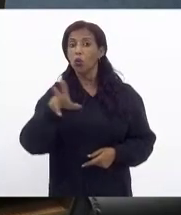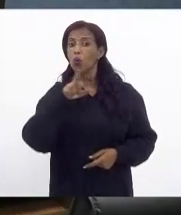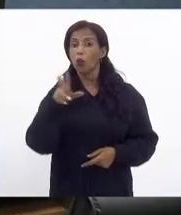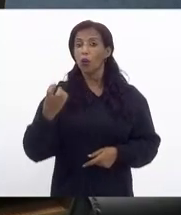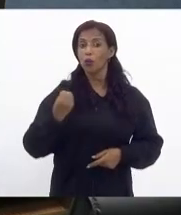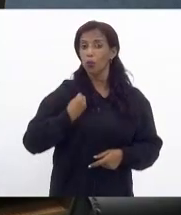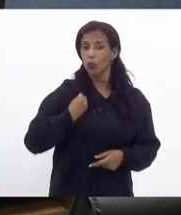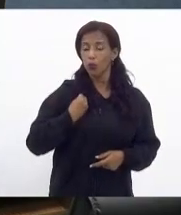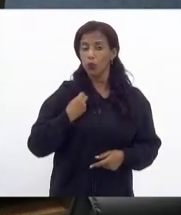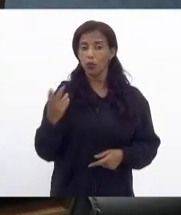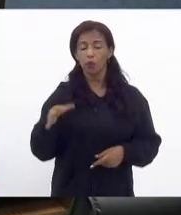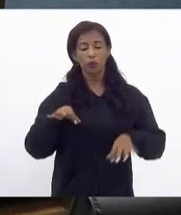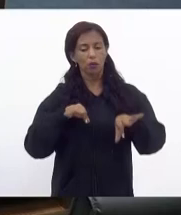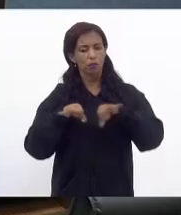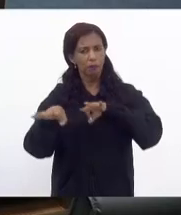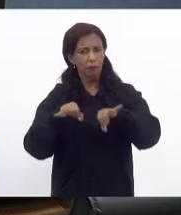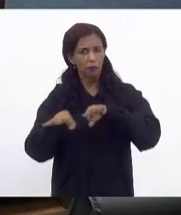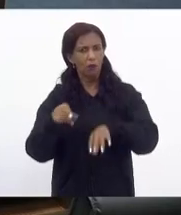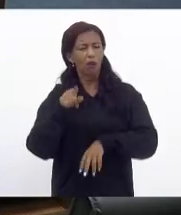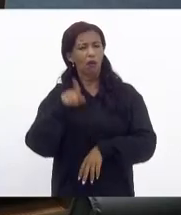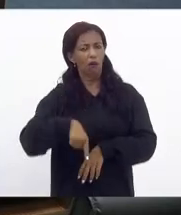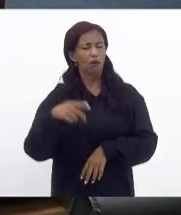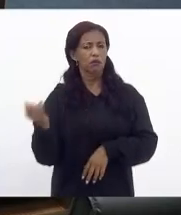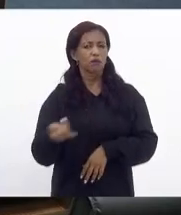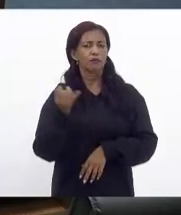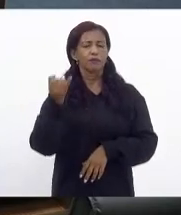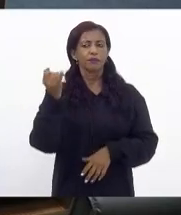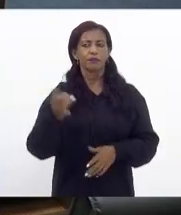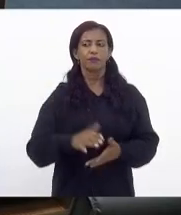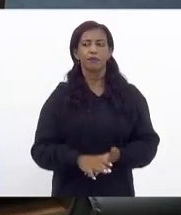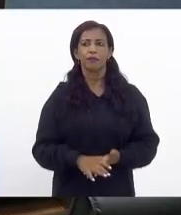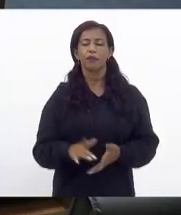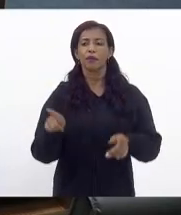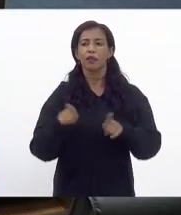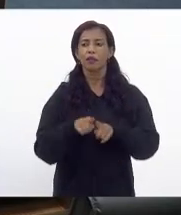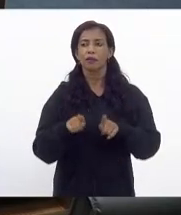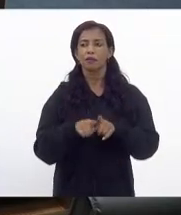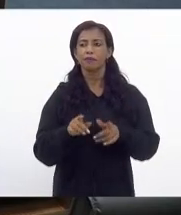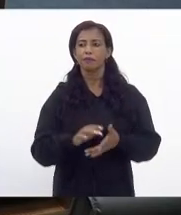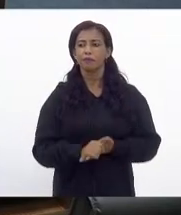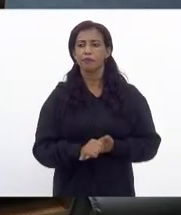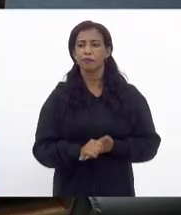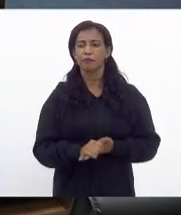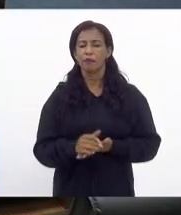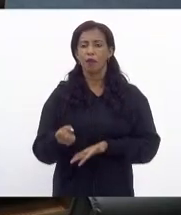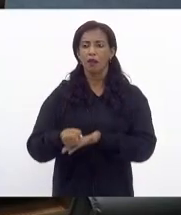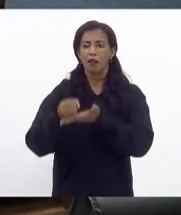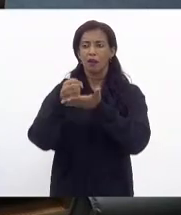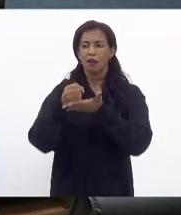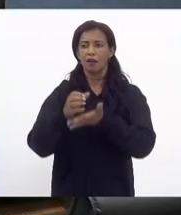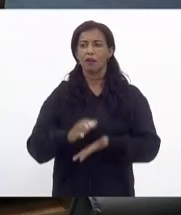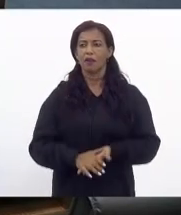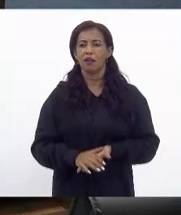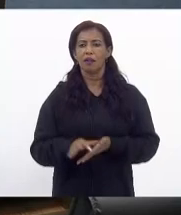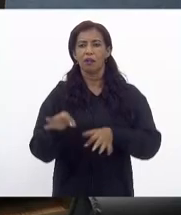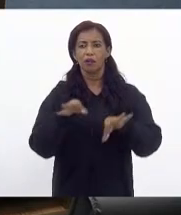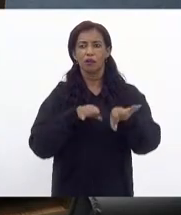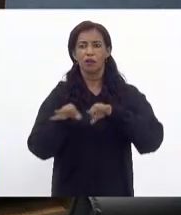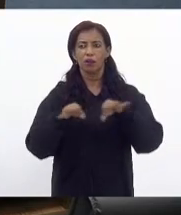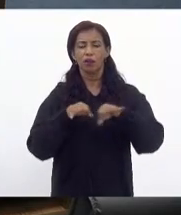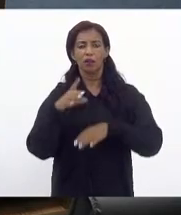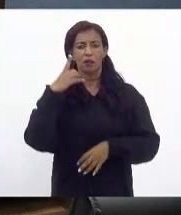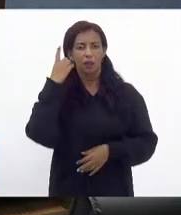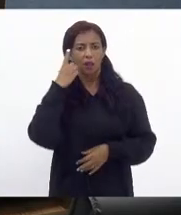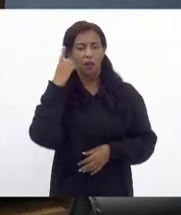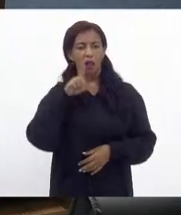então acho que esse projeto é realmente muito importante eu queria também apoiar o projeto da